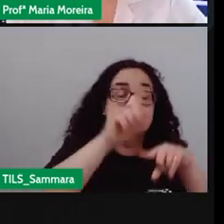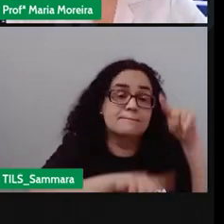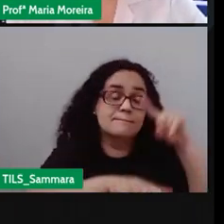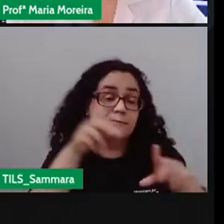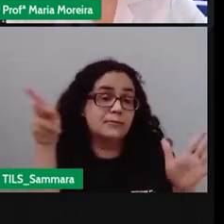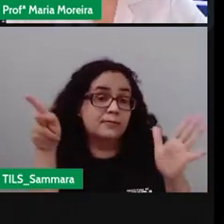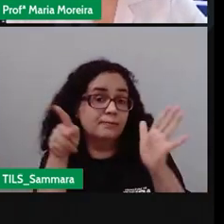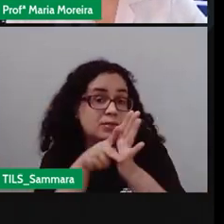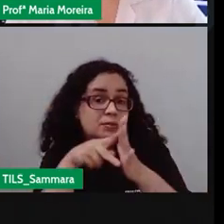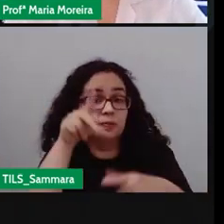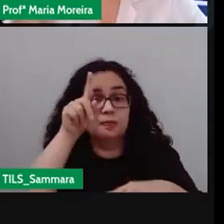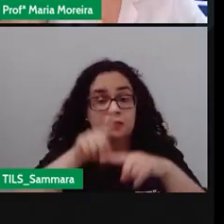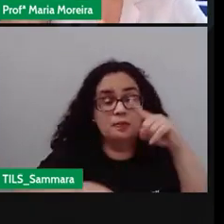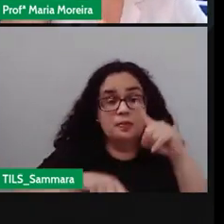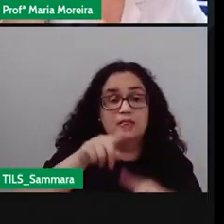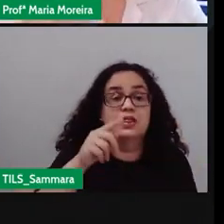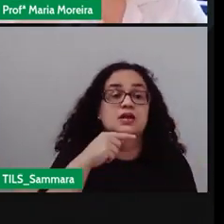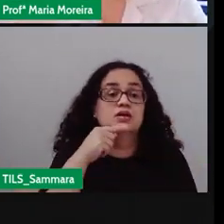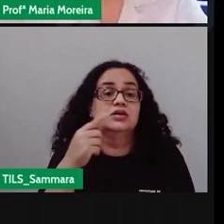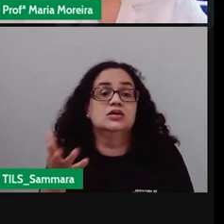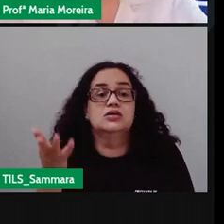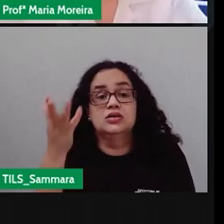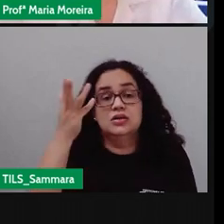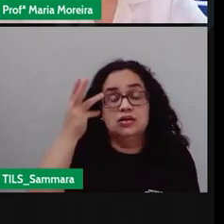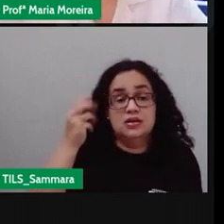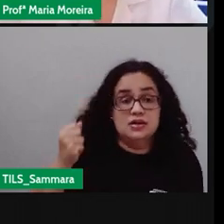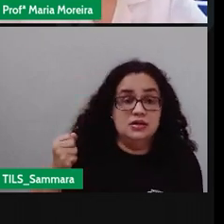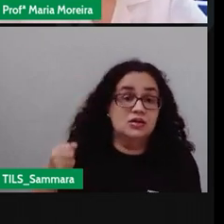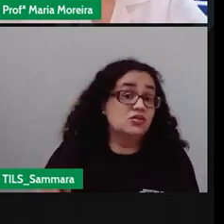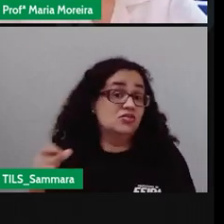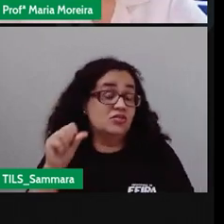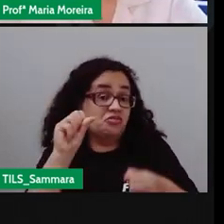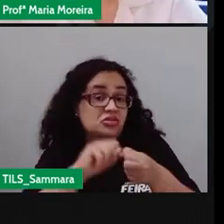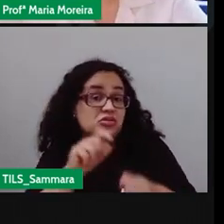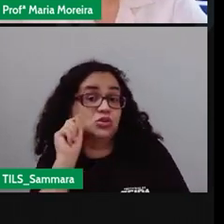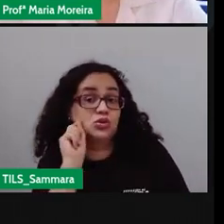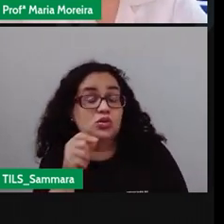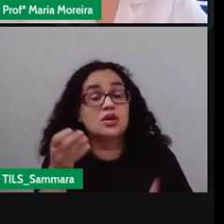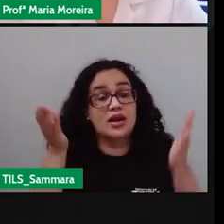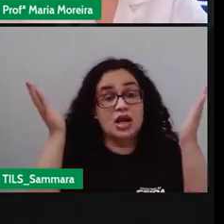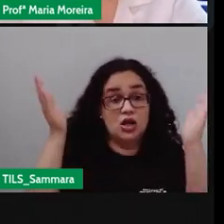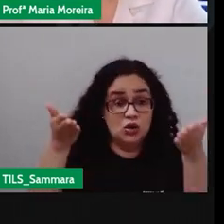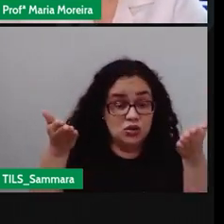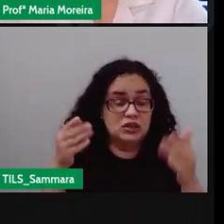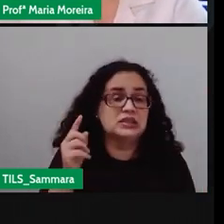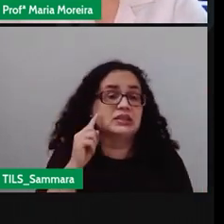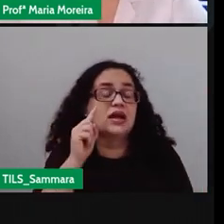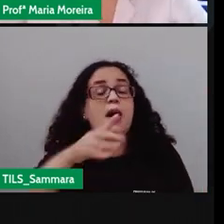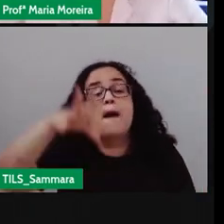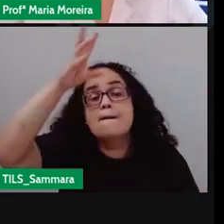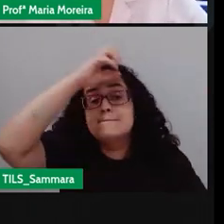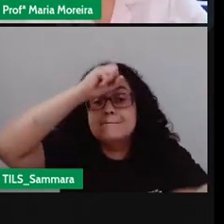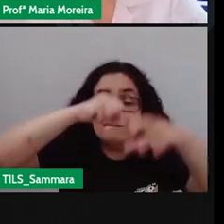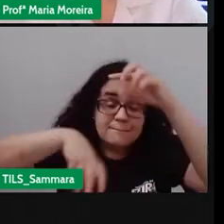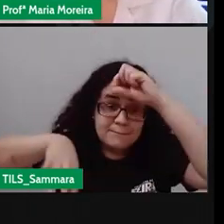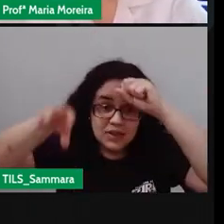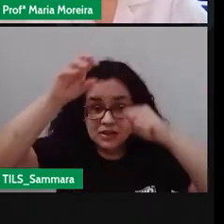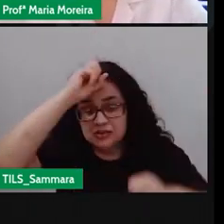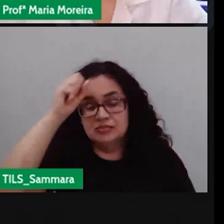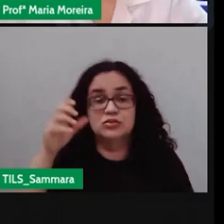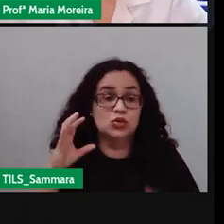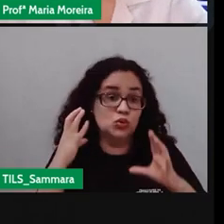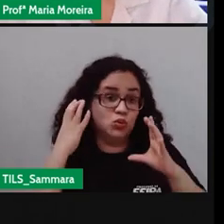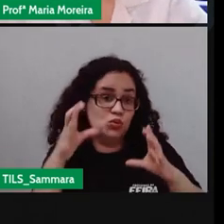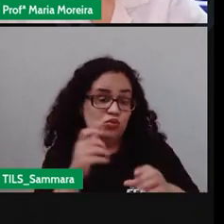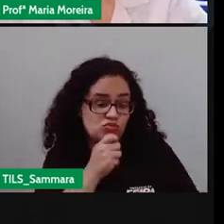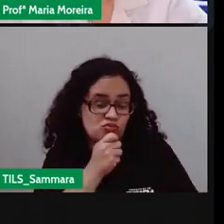seu material e aí a gente vai pra nossa parte prática aqui agora que tal aprender né a produzir uma câmera